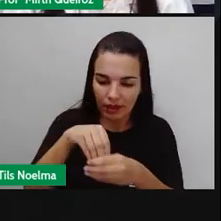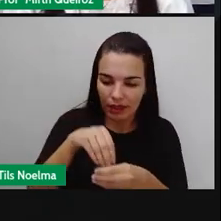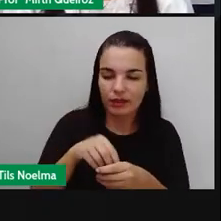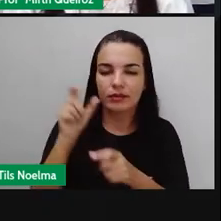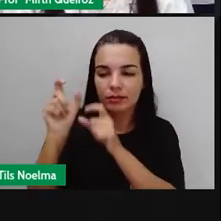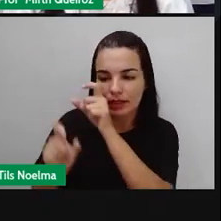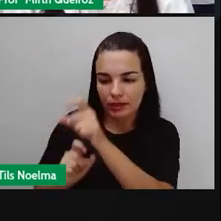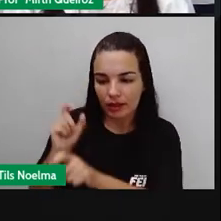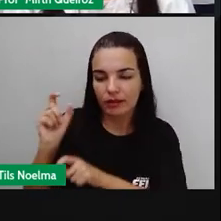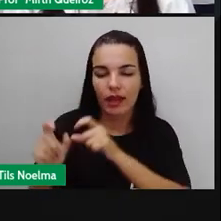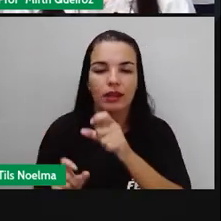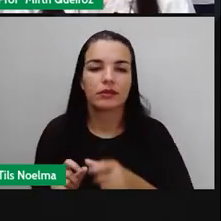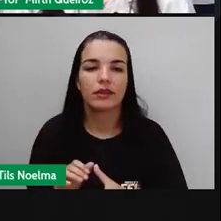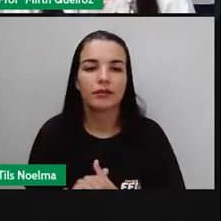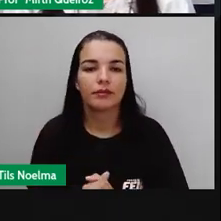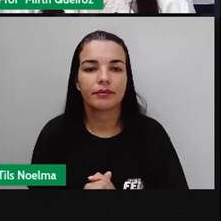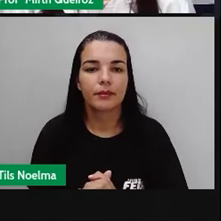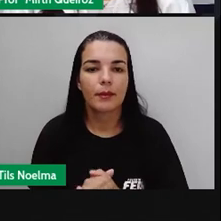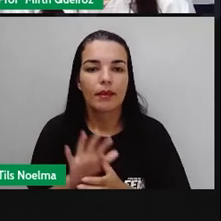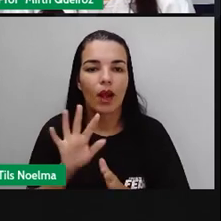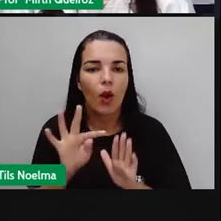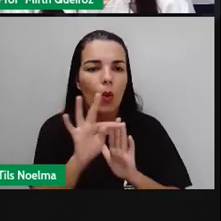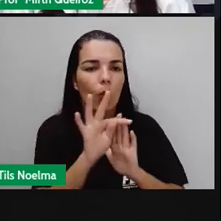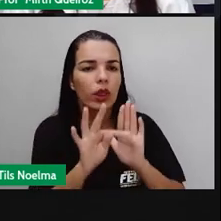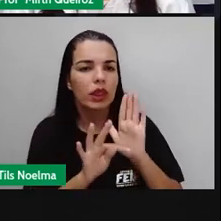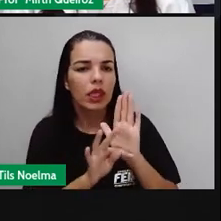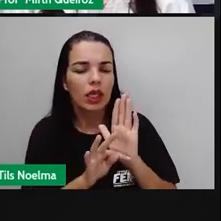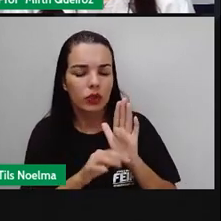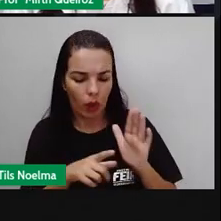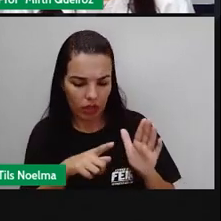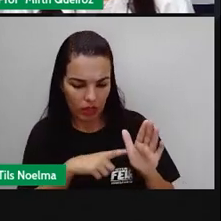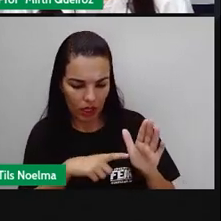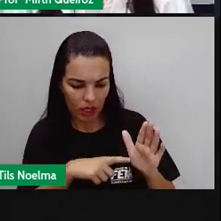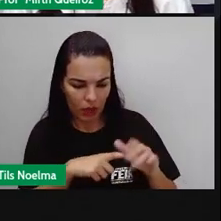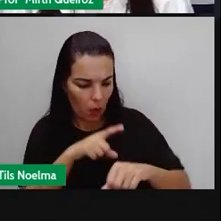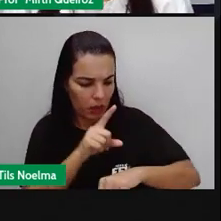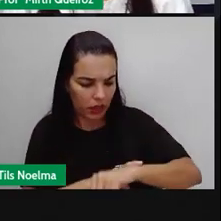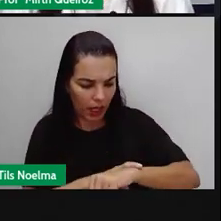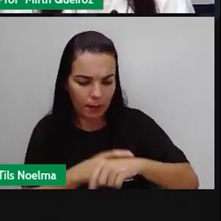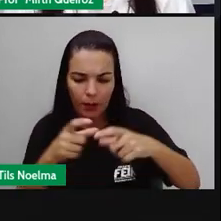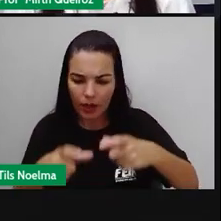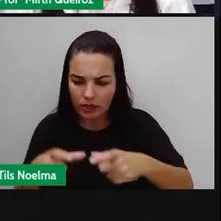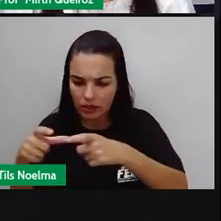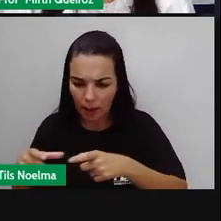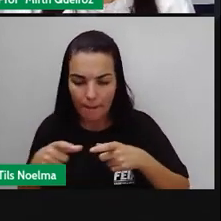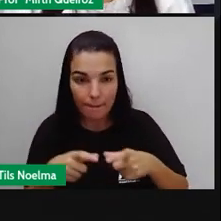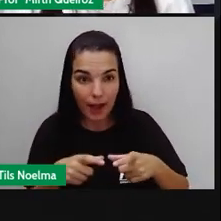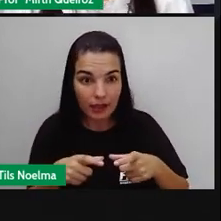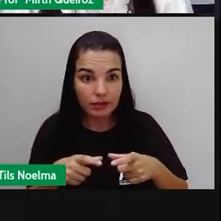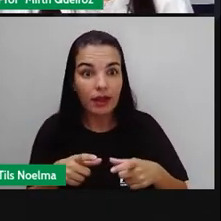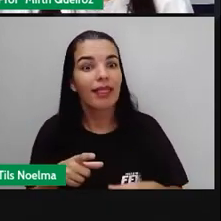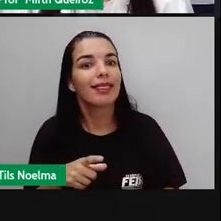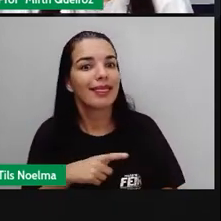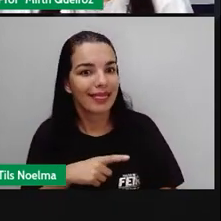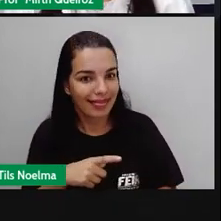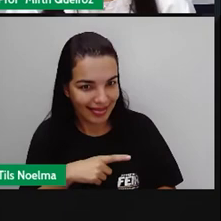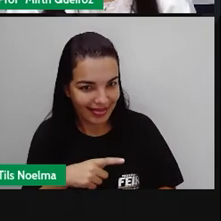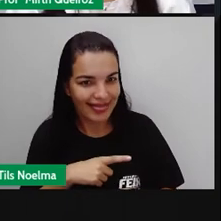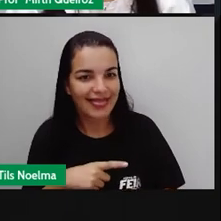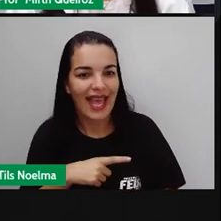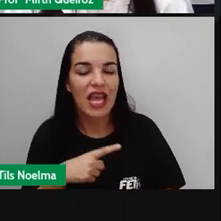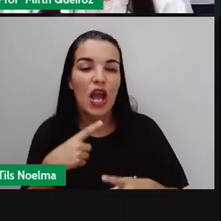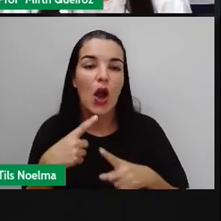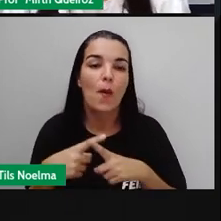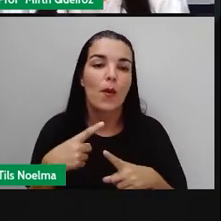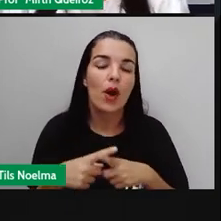personagens fantasiosos. e esse texto, ele apresenta o tempo e o espaço, apresenta, sim, tempo e espaço, até